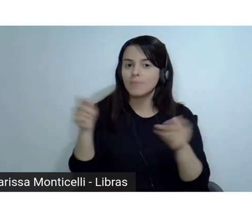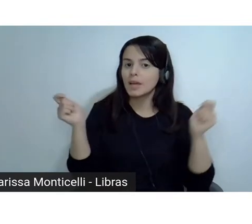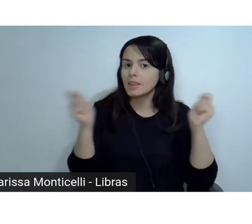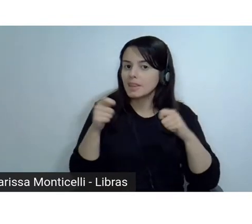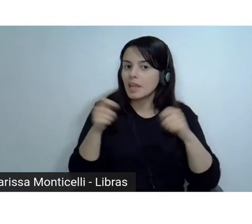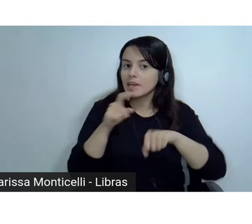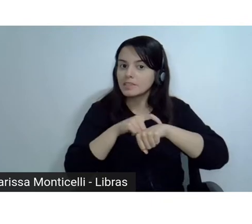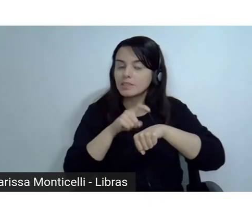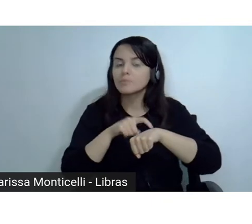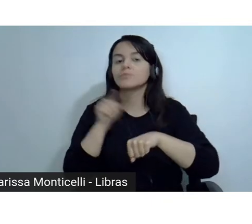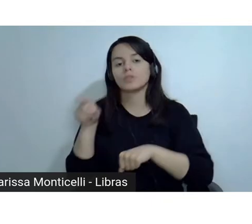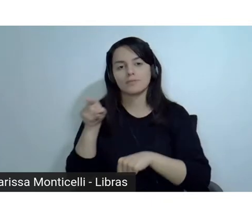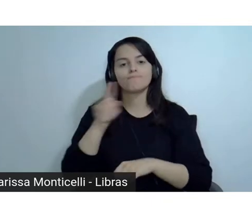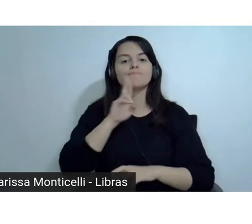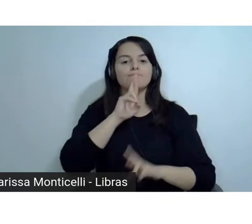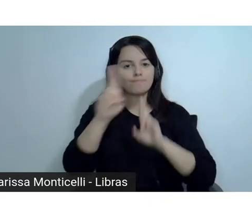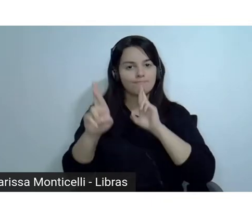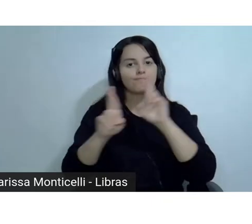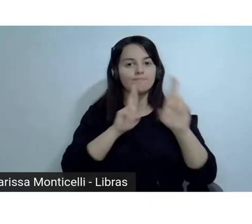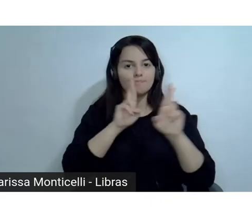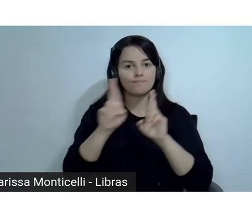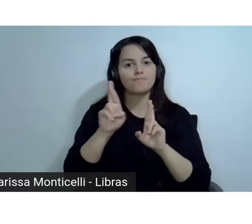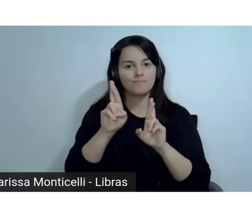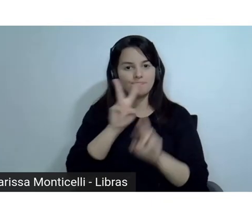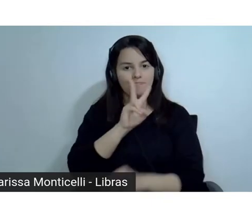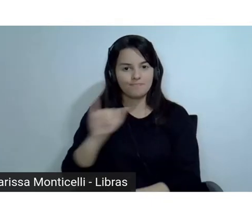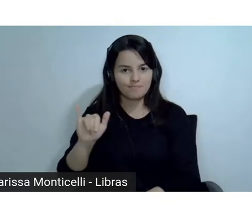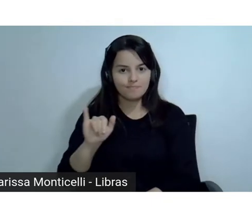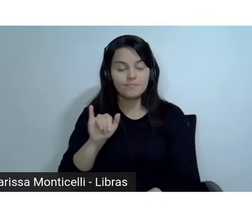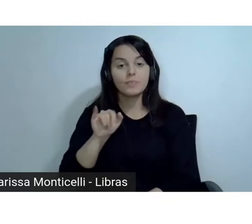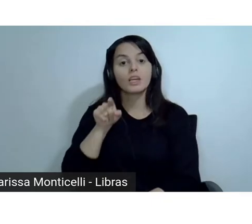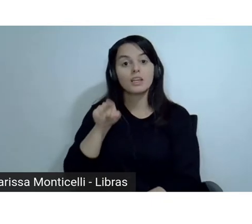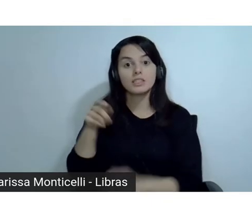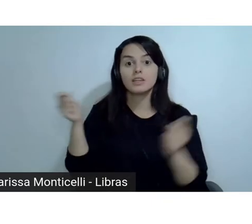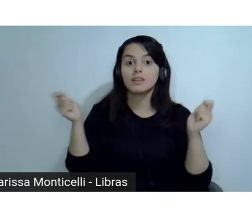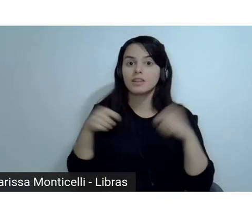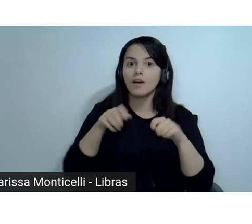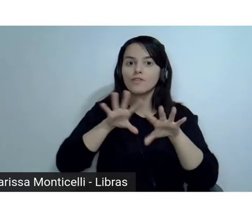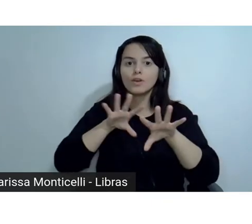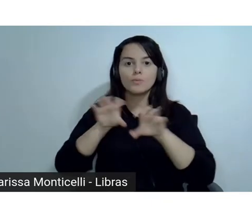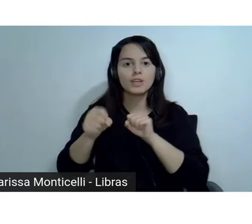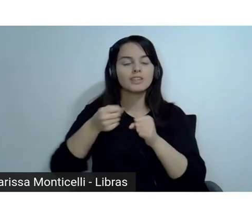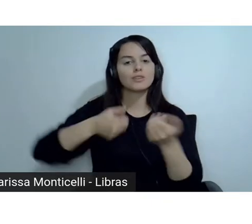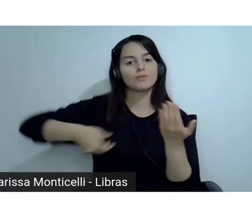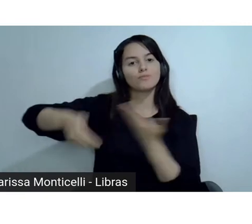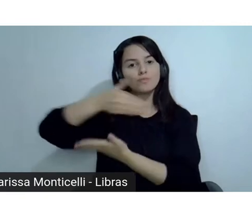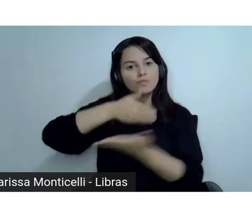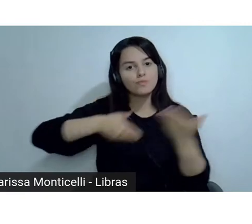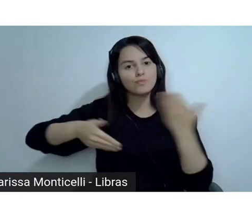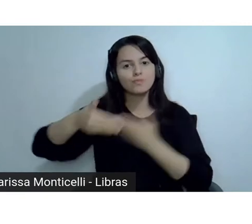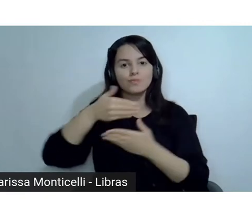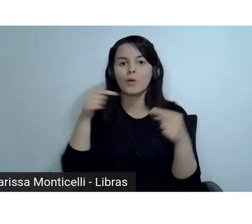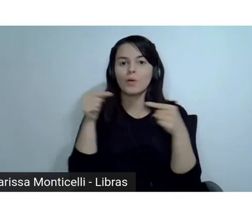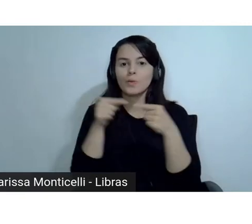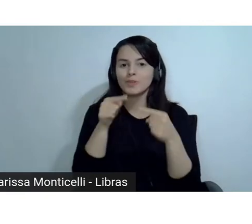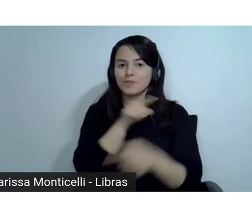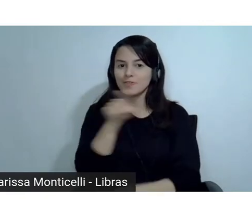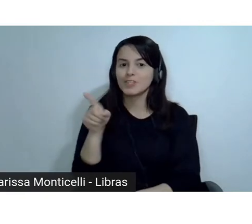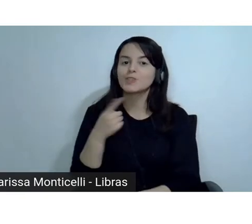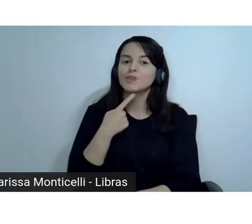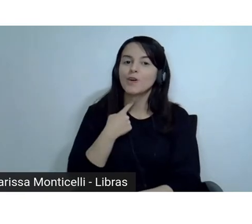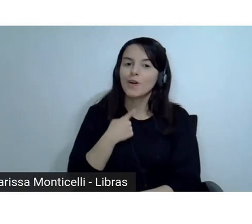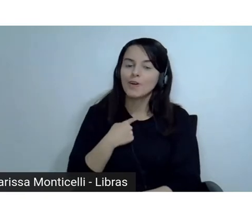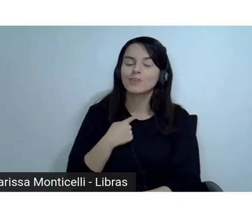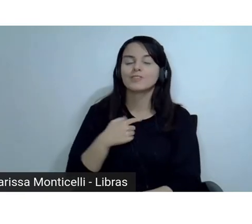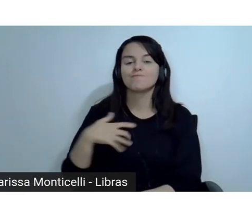vocês para fazer, então, esta nossa formação bem interativa, bem ao gosto de vocês, como a gente percebe,